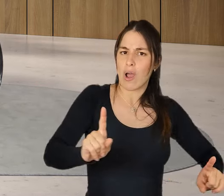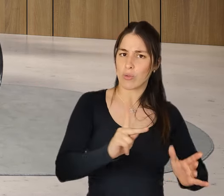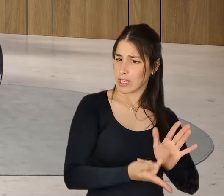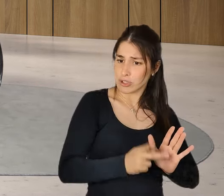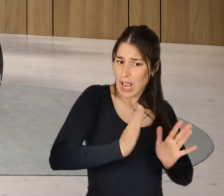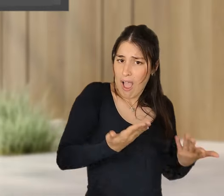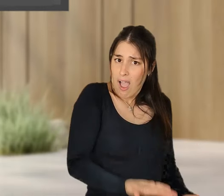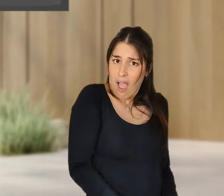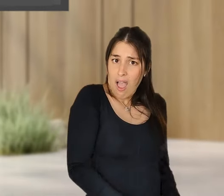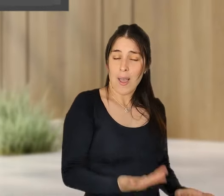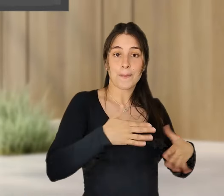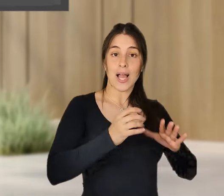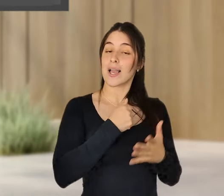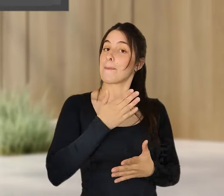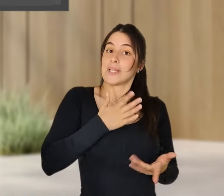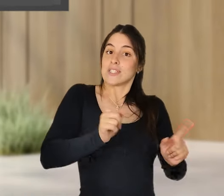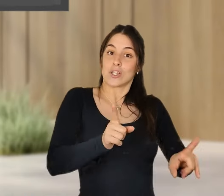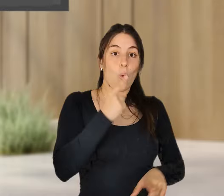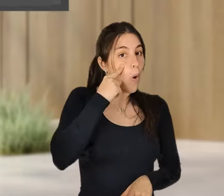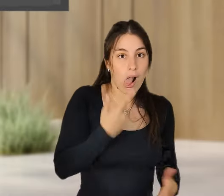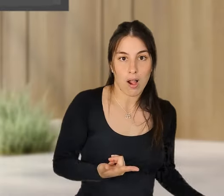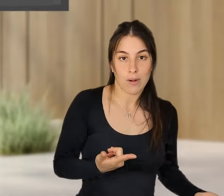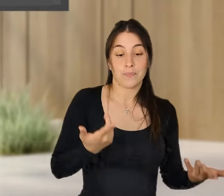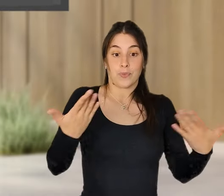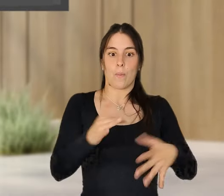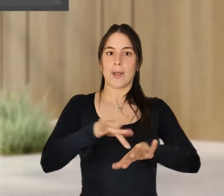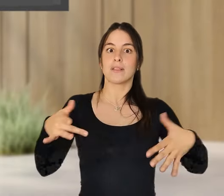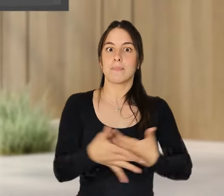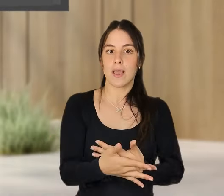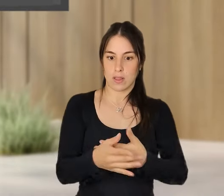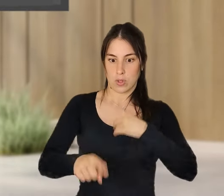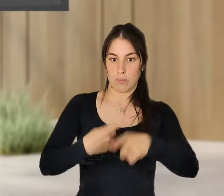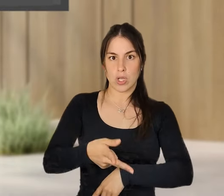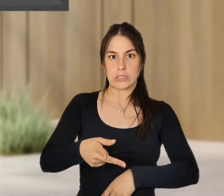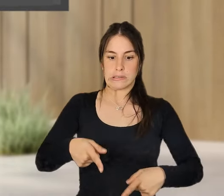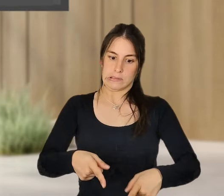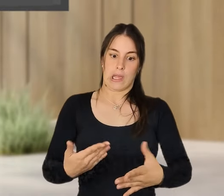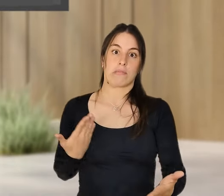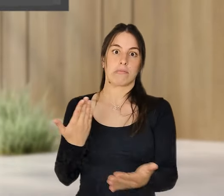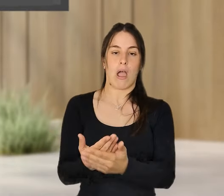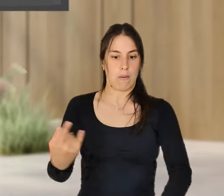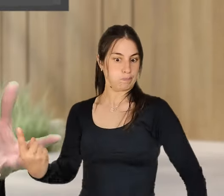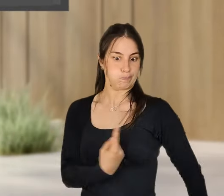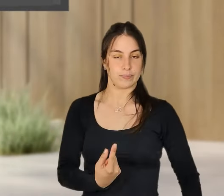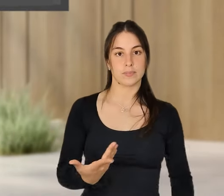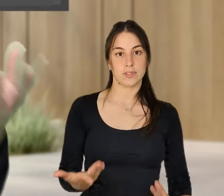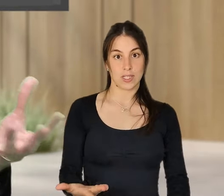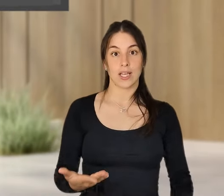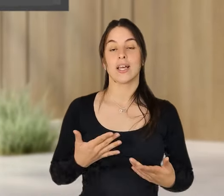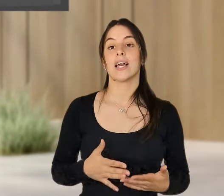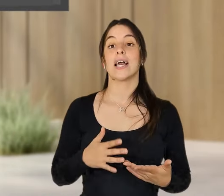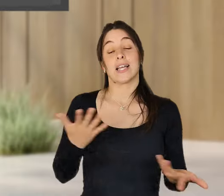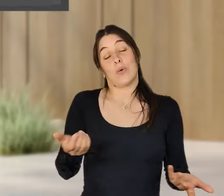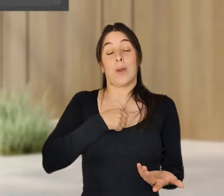E o que foi, foi necessário uma pandemia para forçar a experimentação e depois experimentaram. Viram o que é que